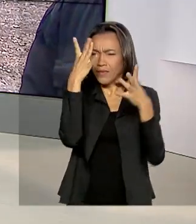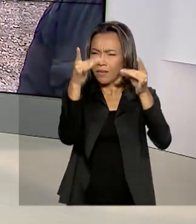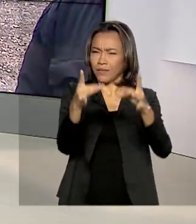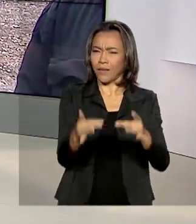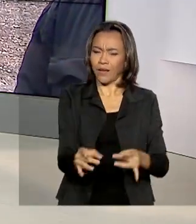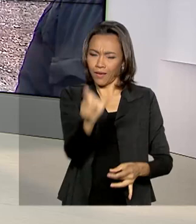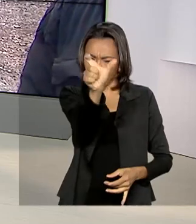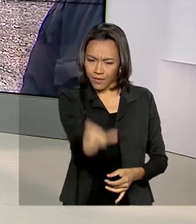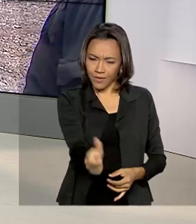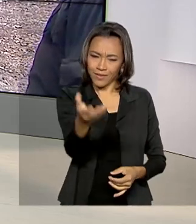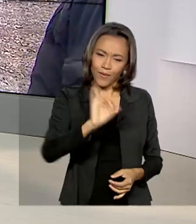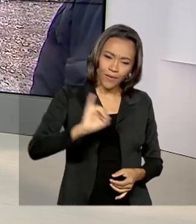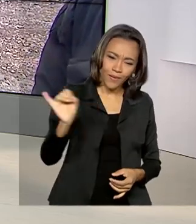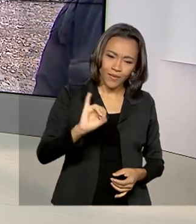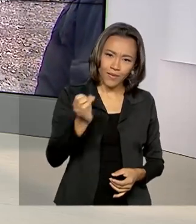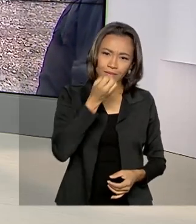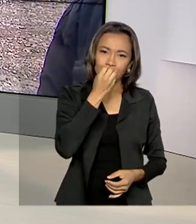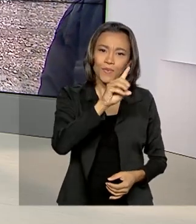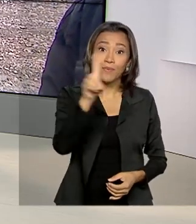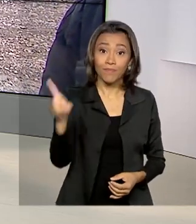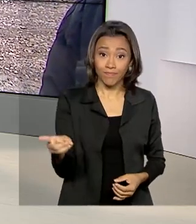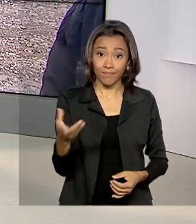de Almeida. Oi, Maurício, bom dia para você.